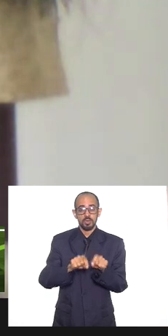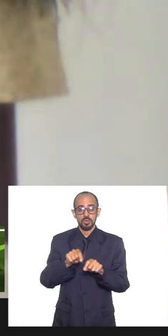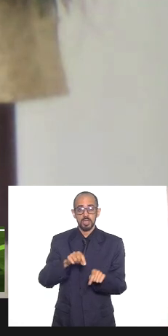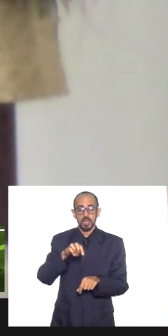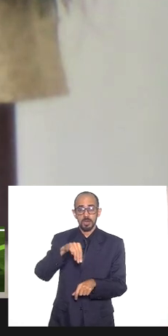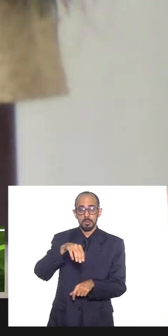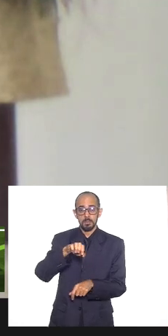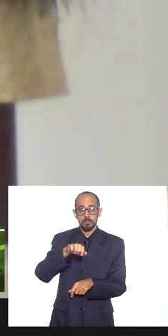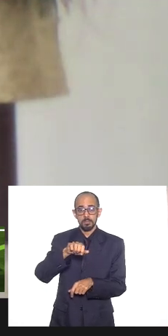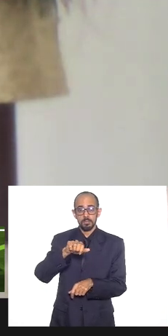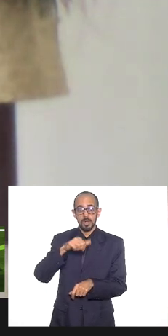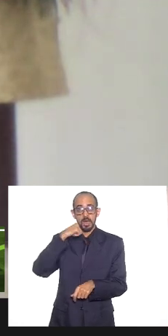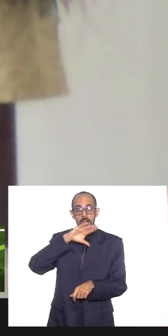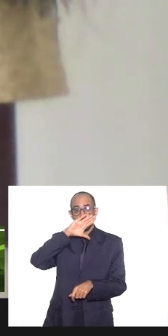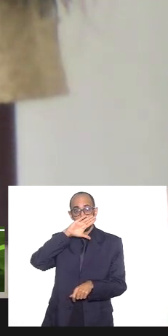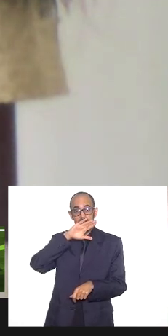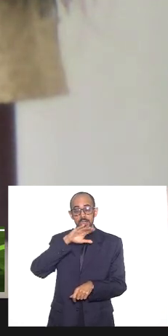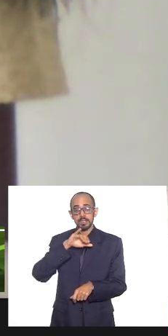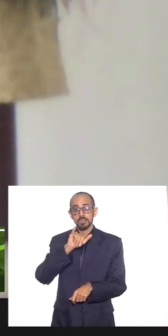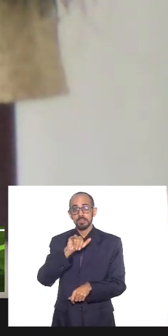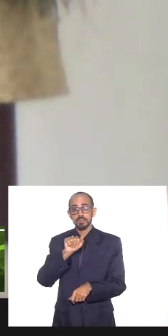respeito, nossa Iá,